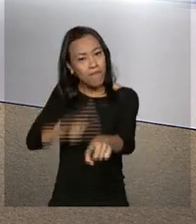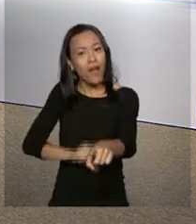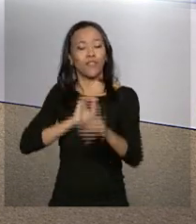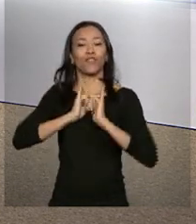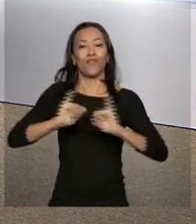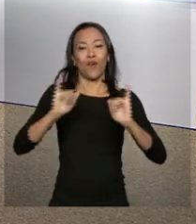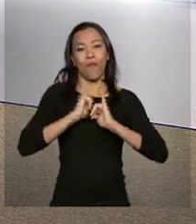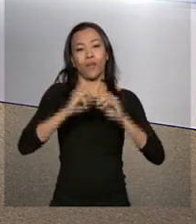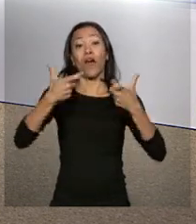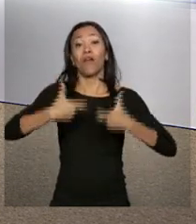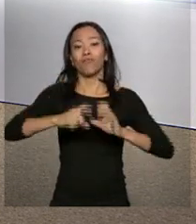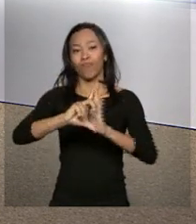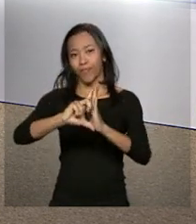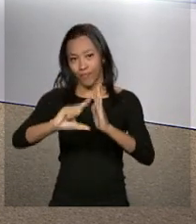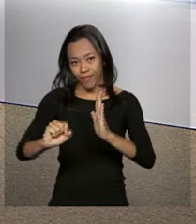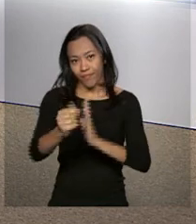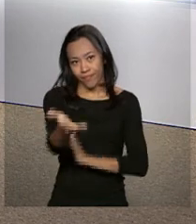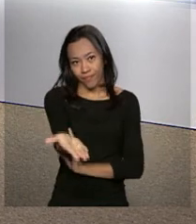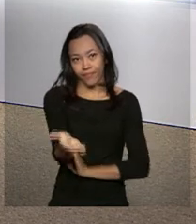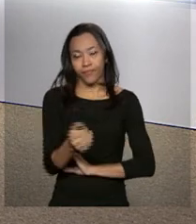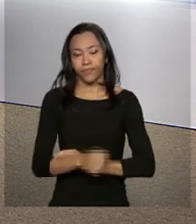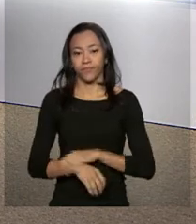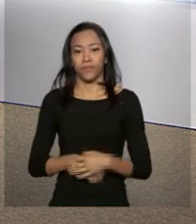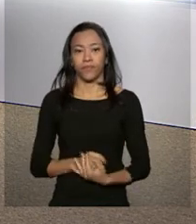informações ao vivo do Palácio. Ana?